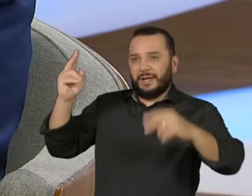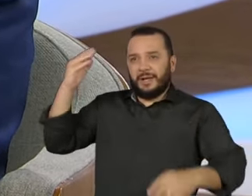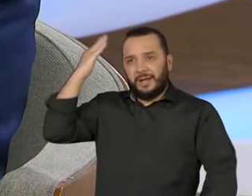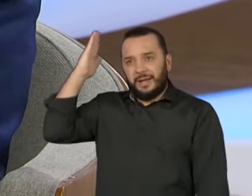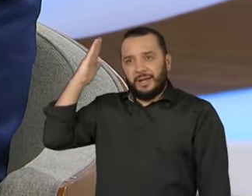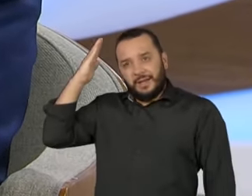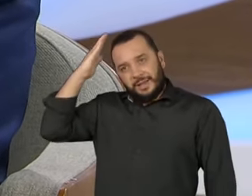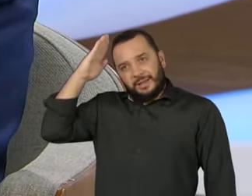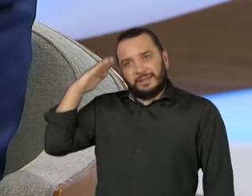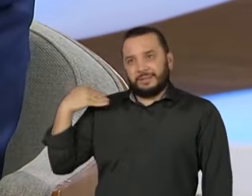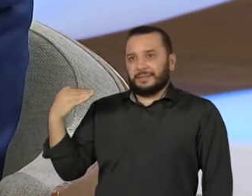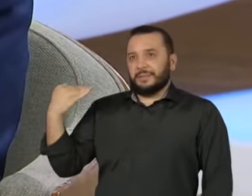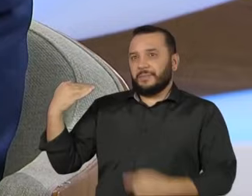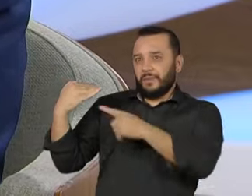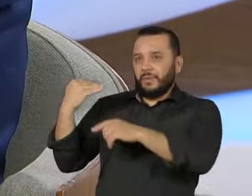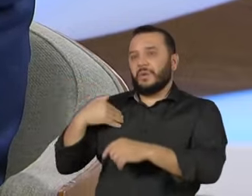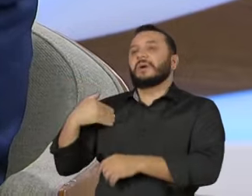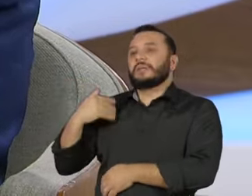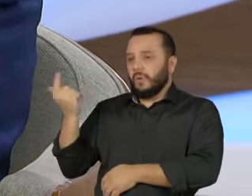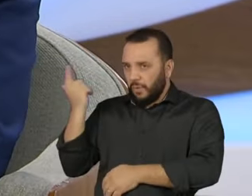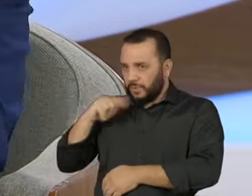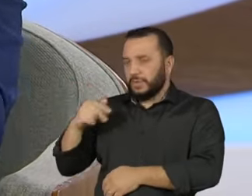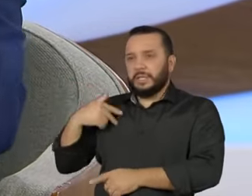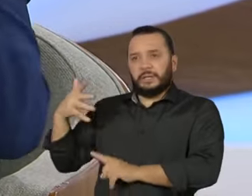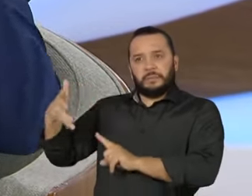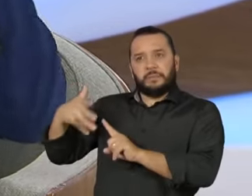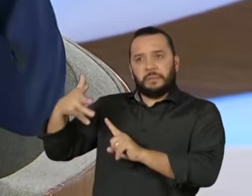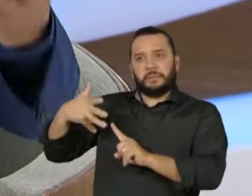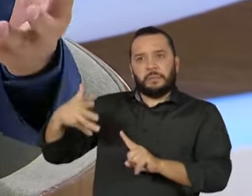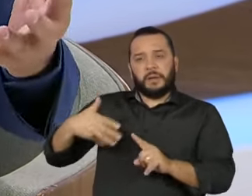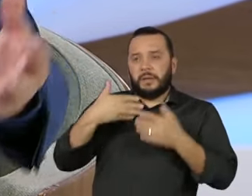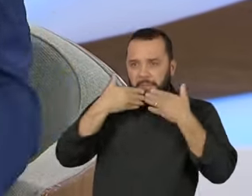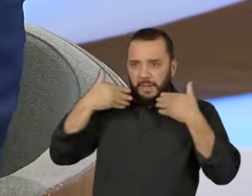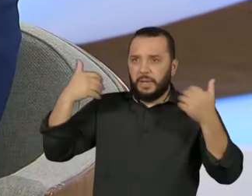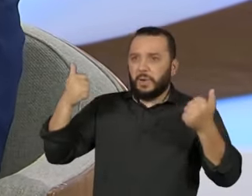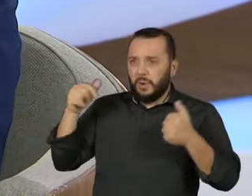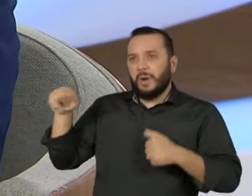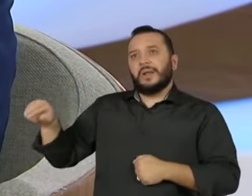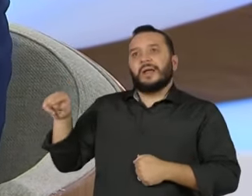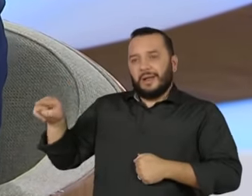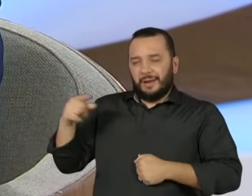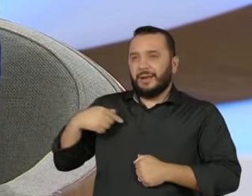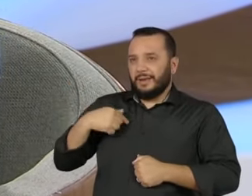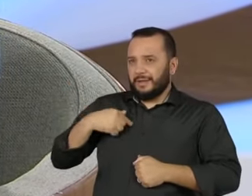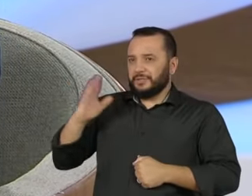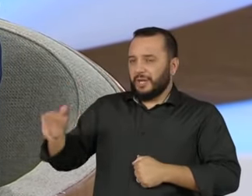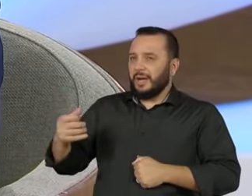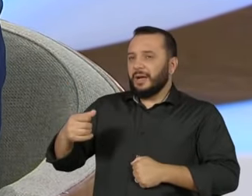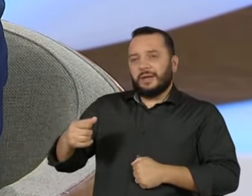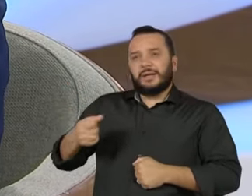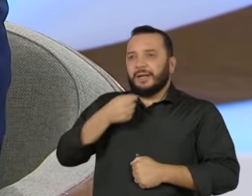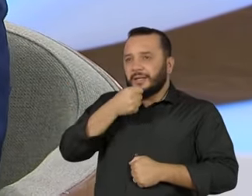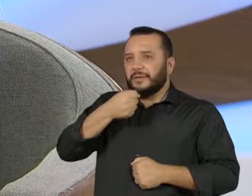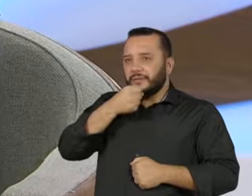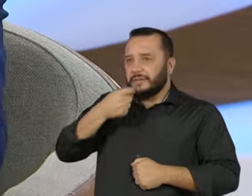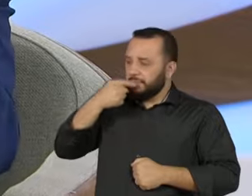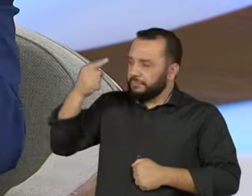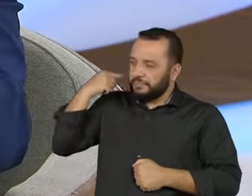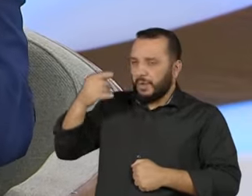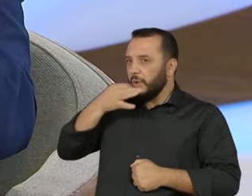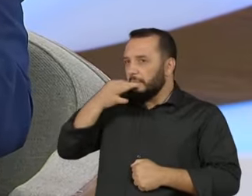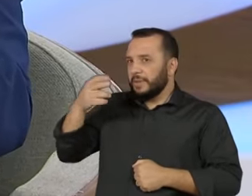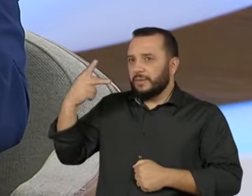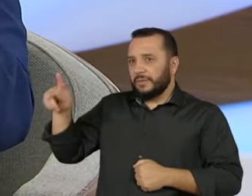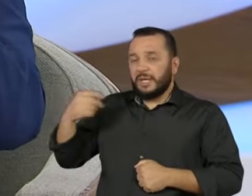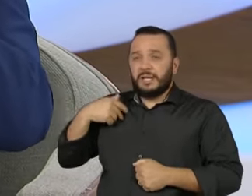Tebit, que está melhorando o discurso. Outro dia deu uma longa entrevista colocando a sua posição. E torcer